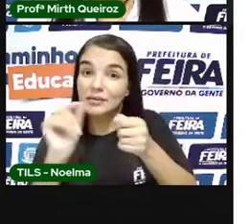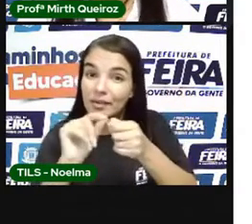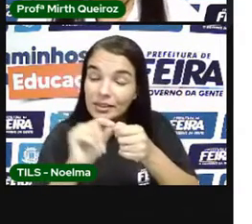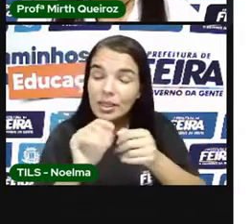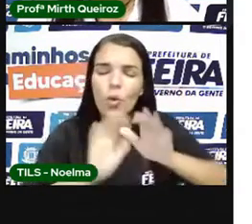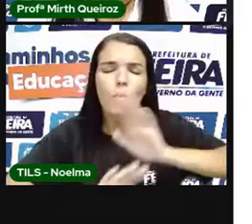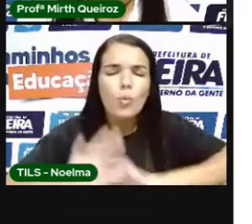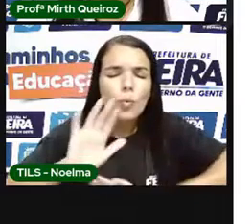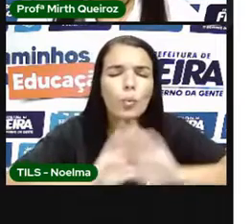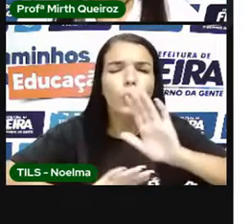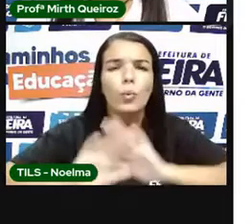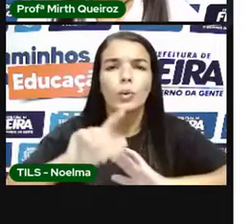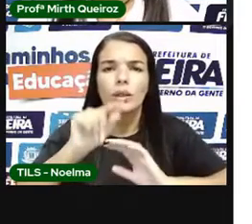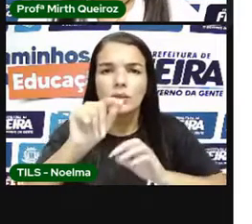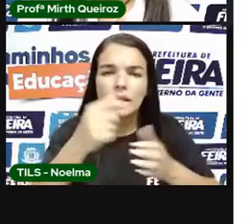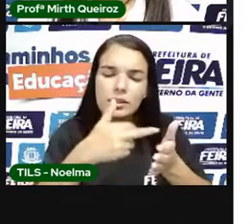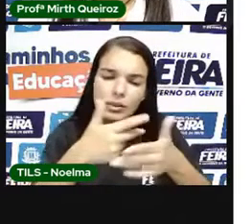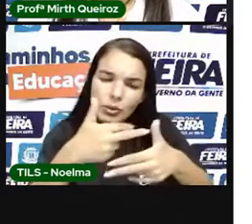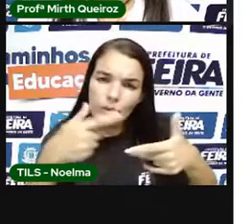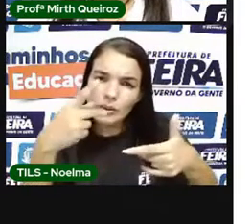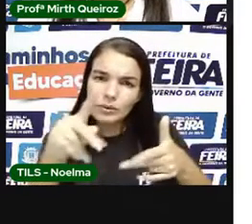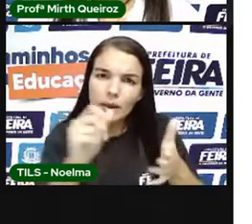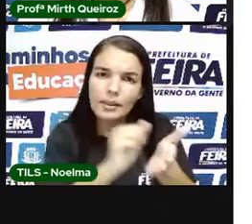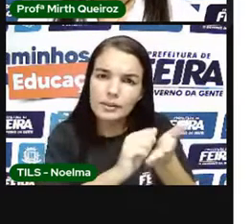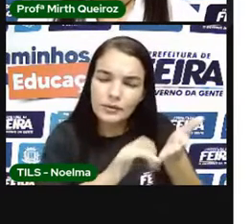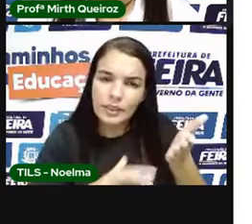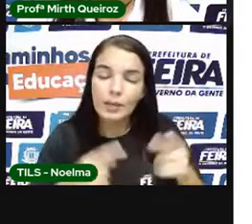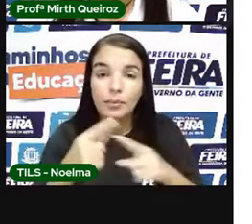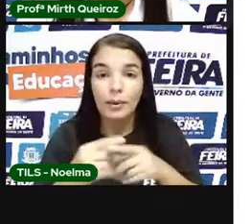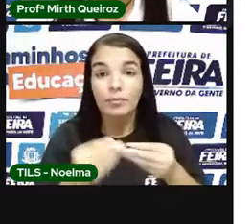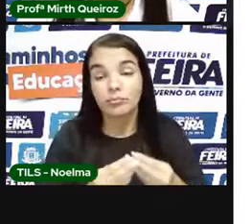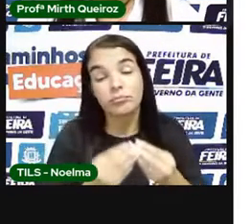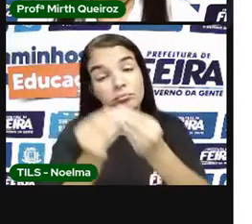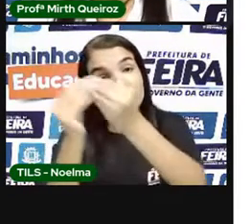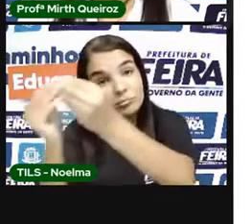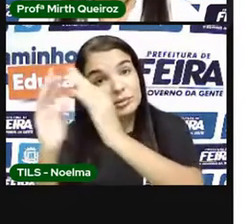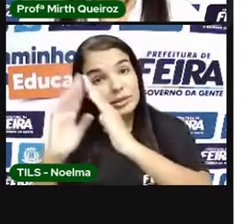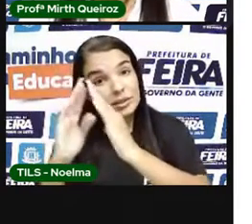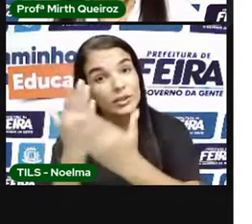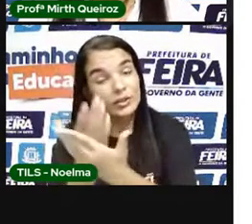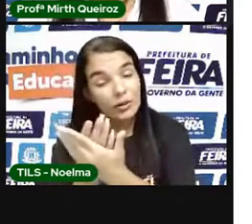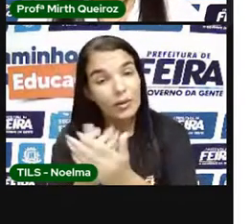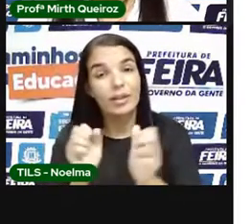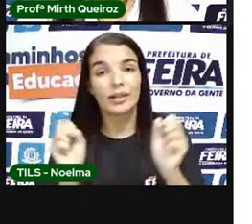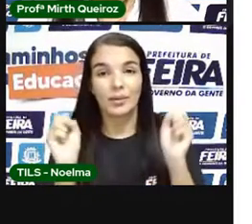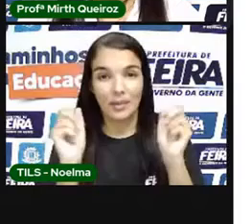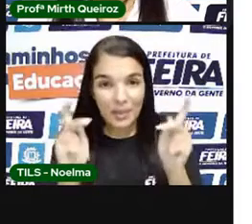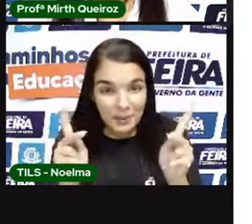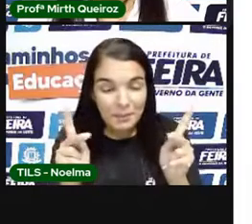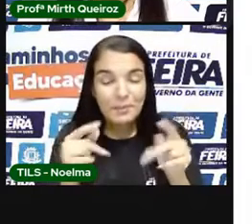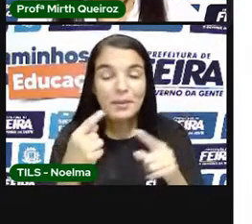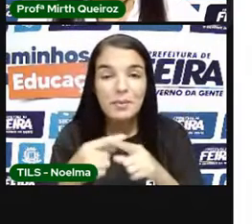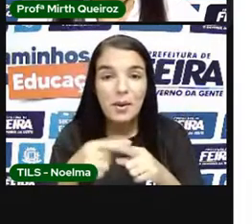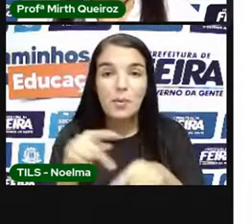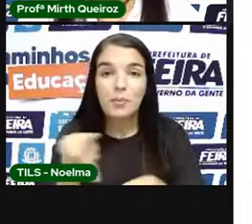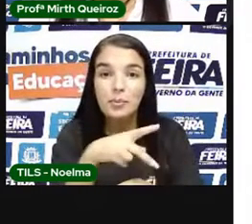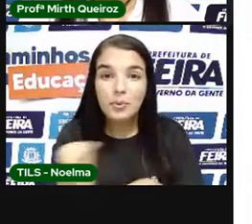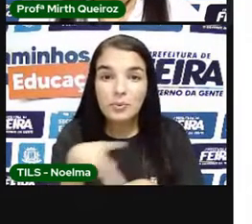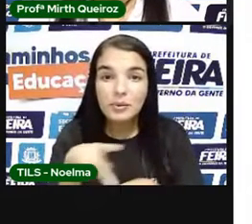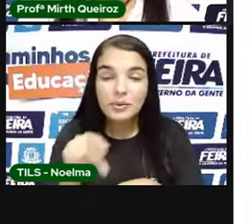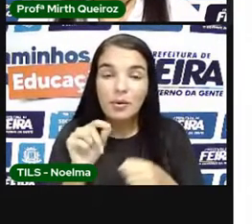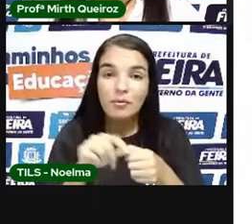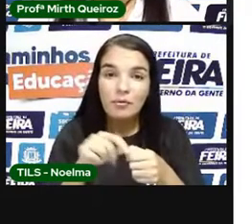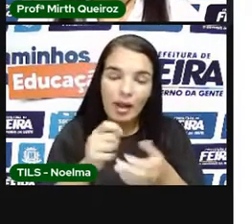Cuidem muito bem Desse material Porque vocês Deverão encaminhar Para as escolas De vocês Para que os professores Possam